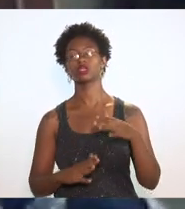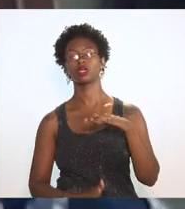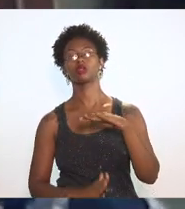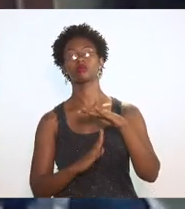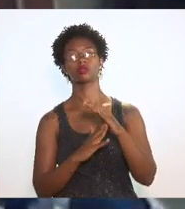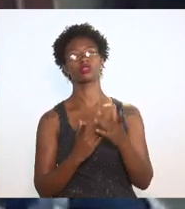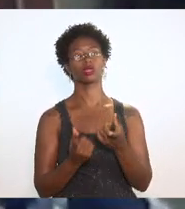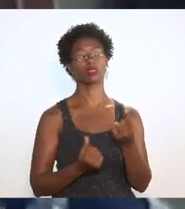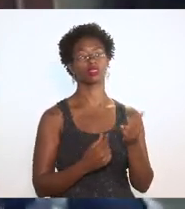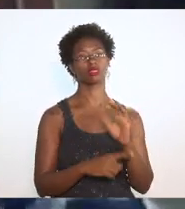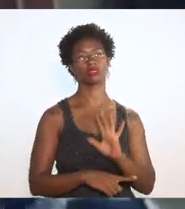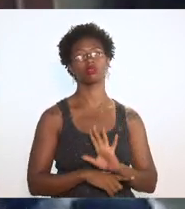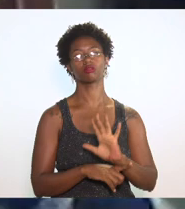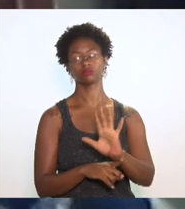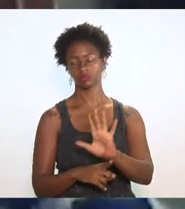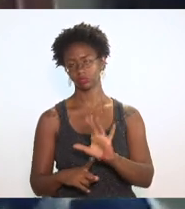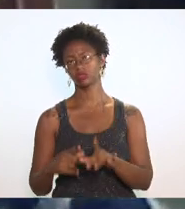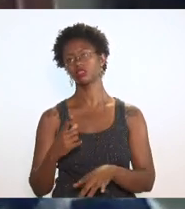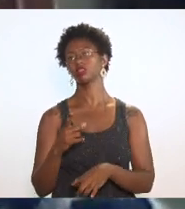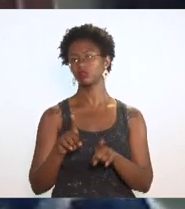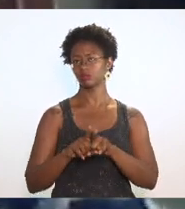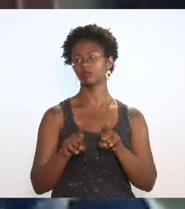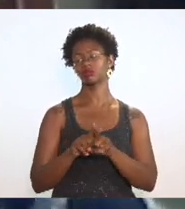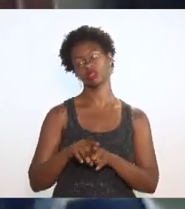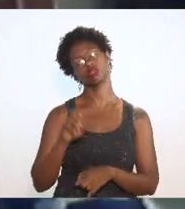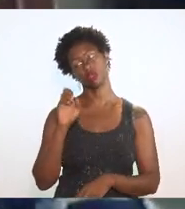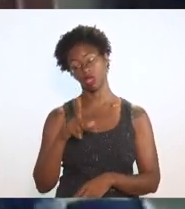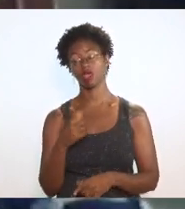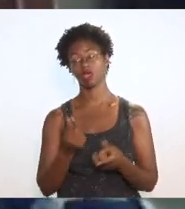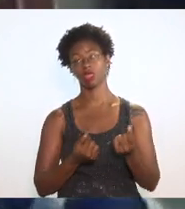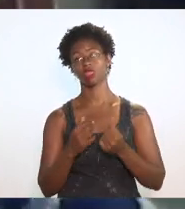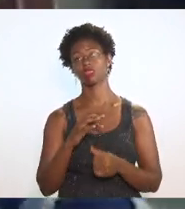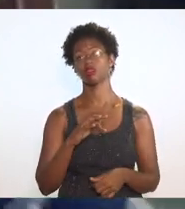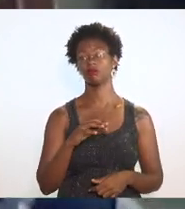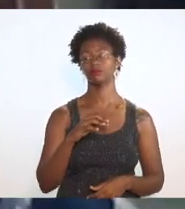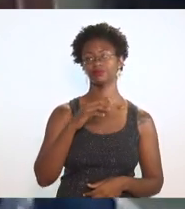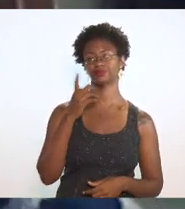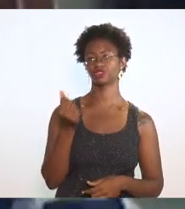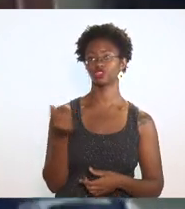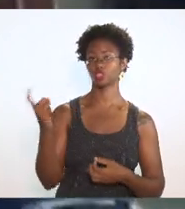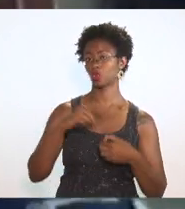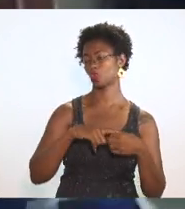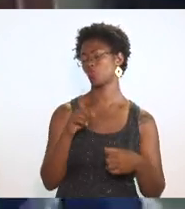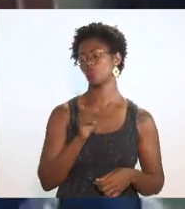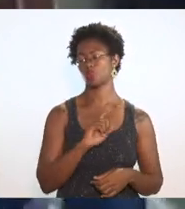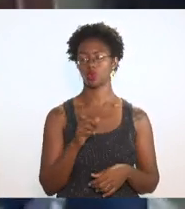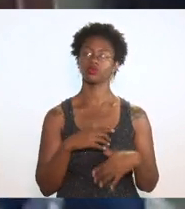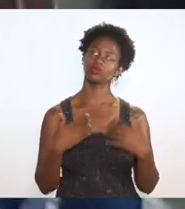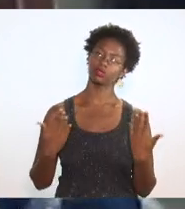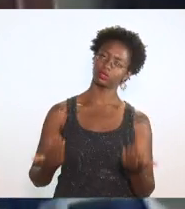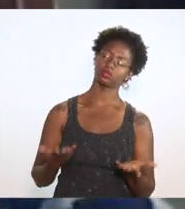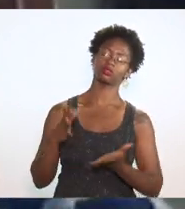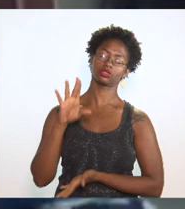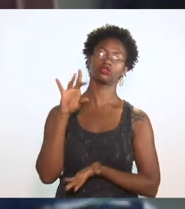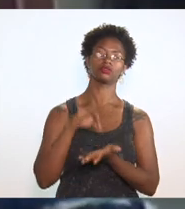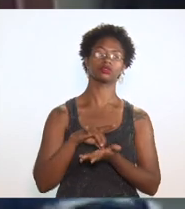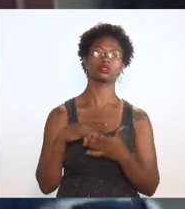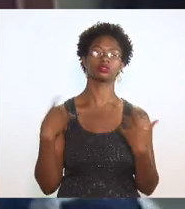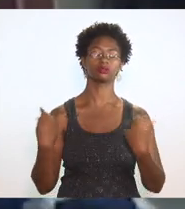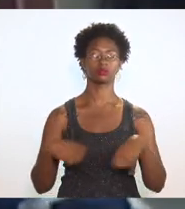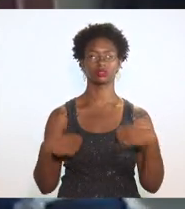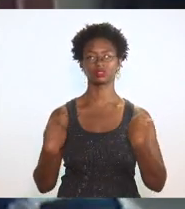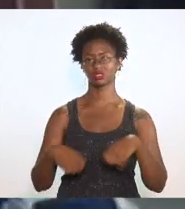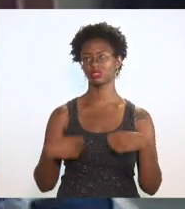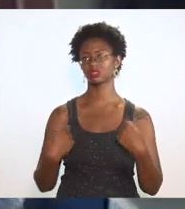e benefício fiscal é gasto tributário sim é dinheiro que não entra então isso tem que realmente estar